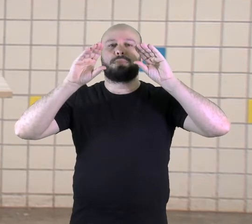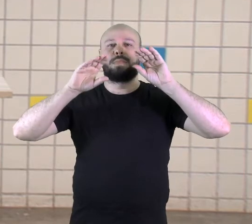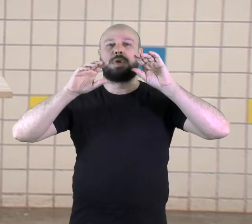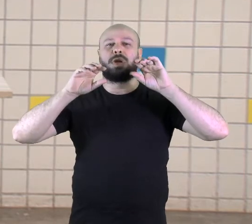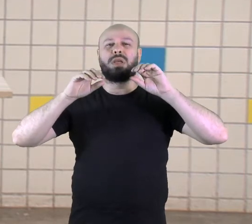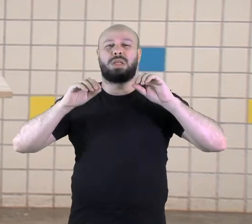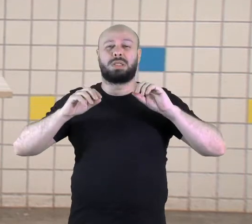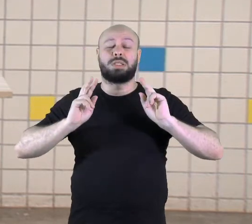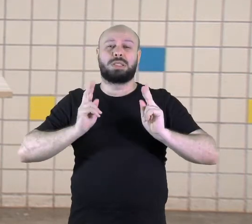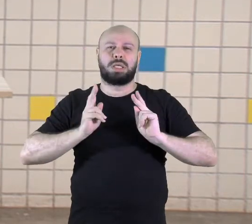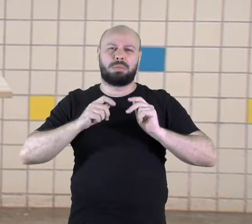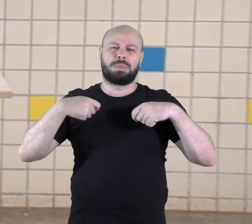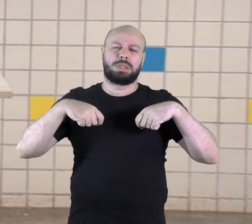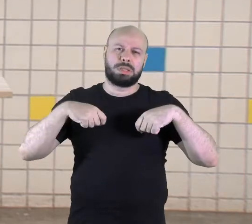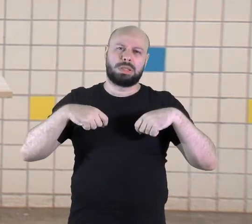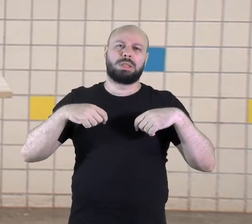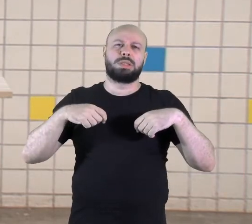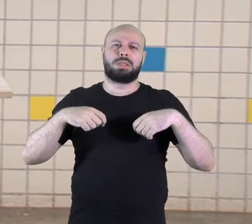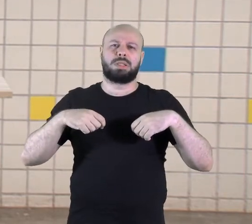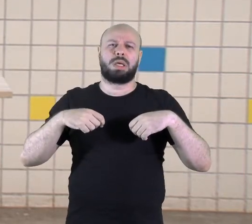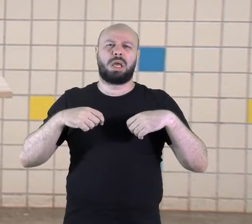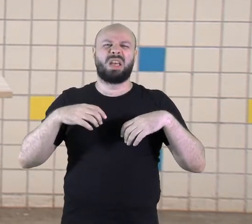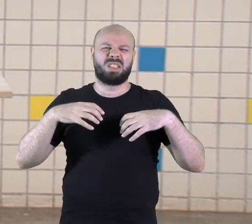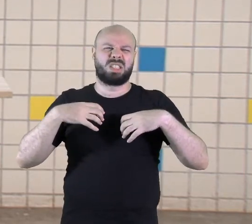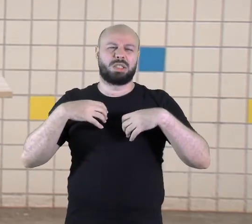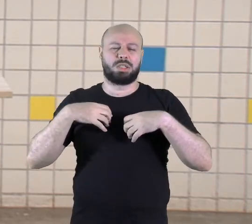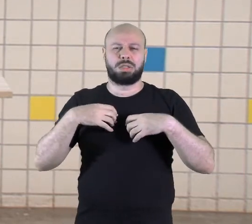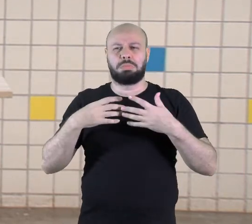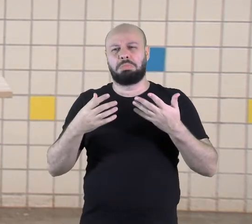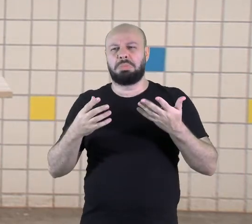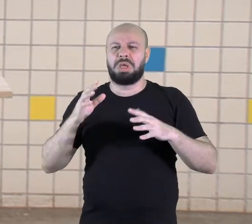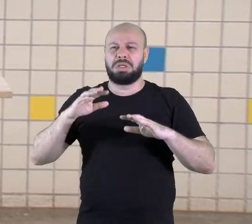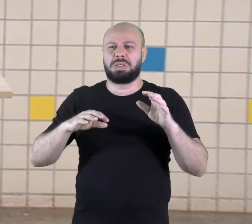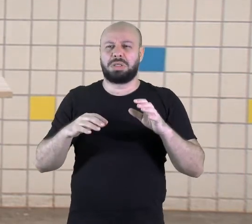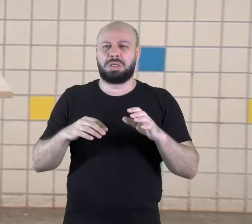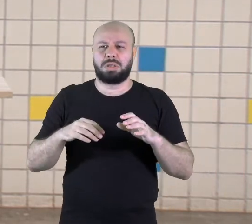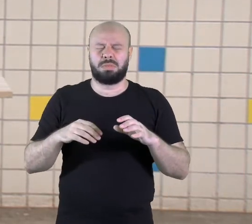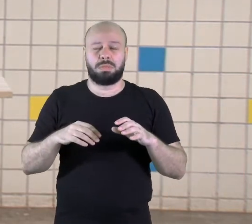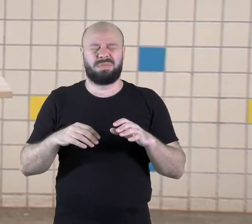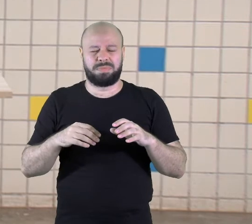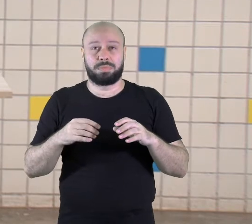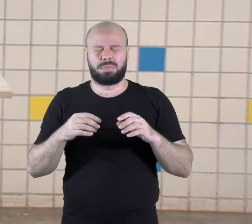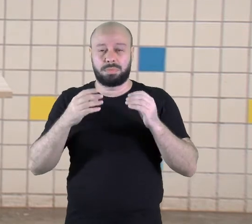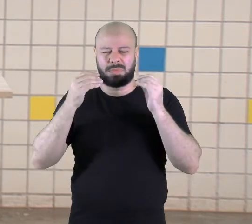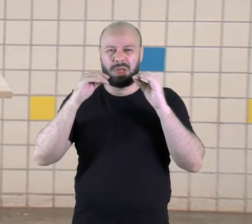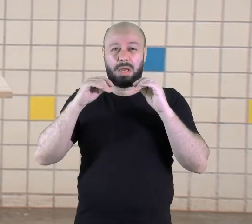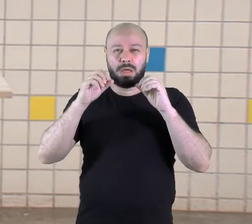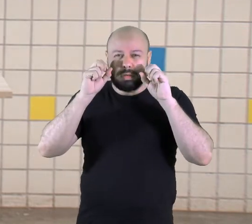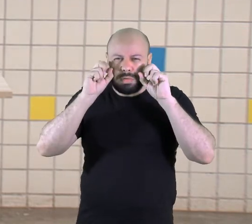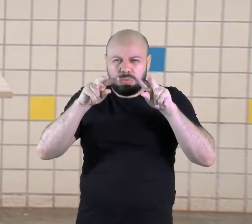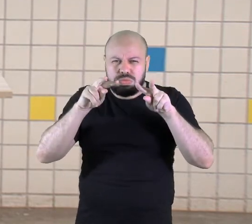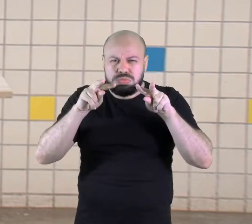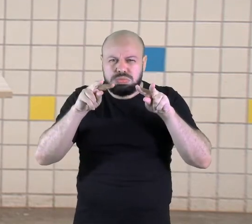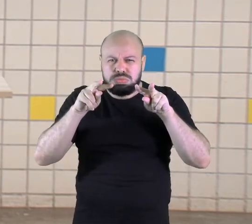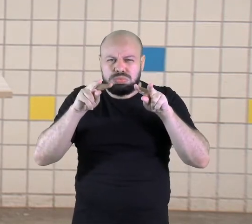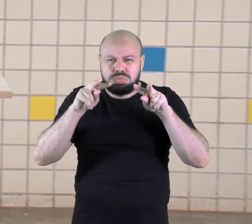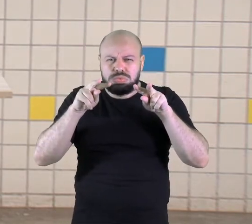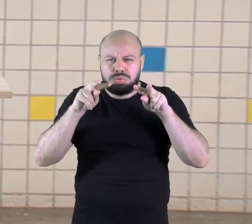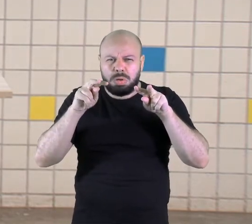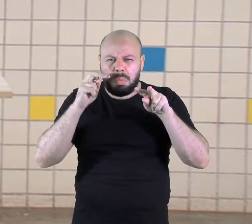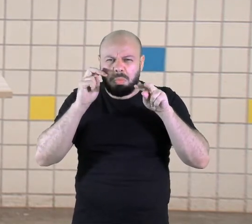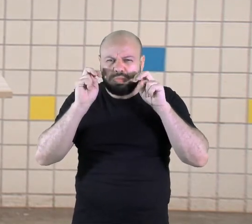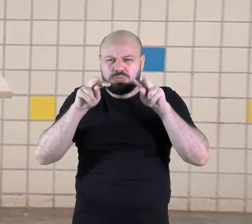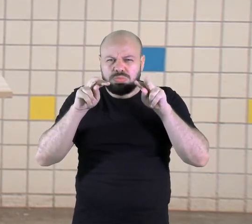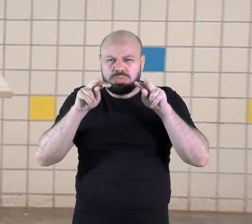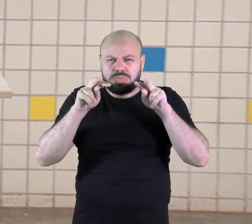olho ficar... Muitas vezes você fica muito tempo vidrado em um objeto e